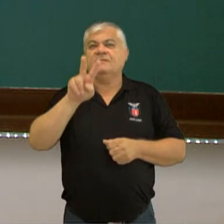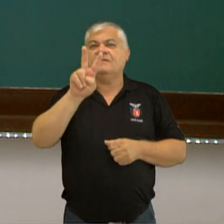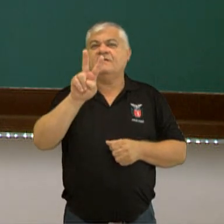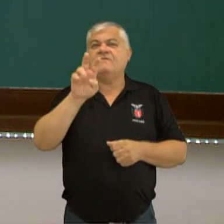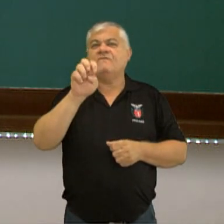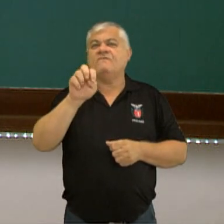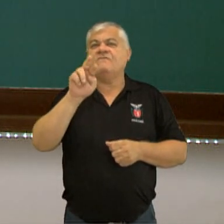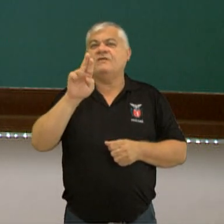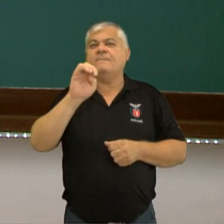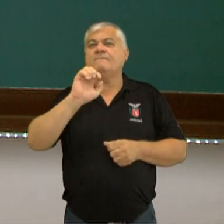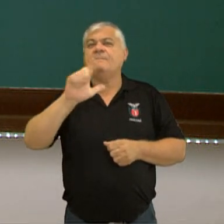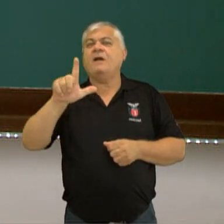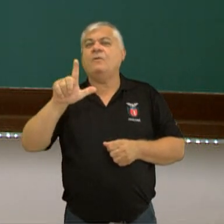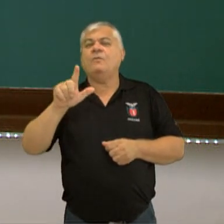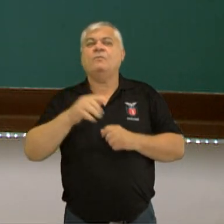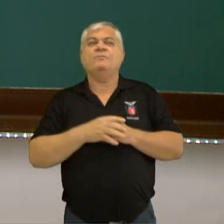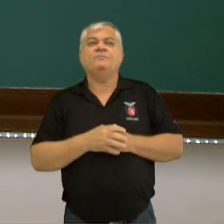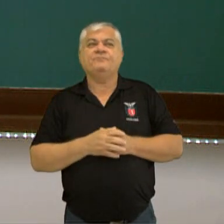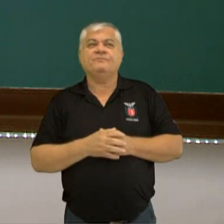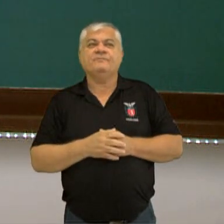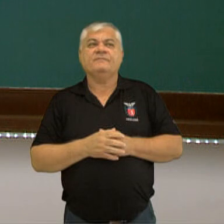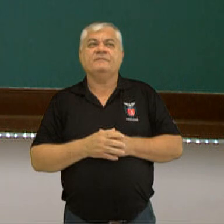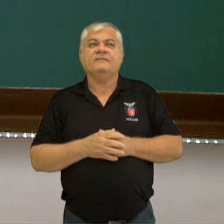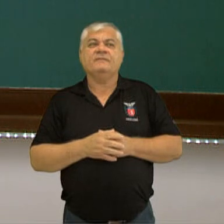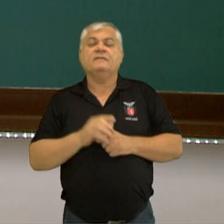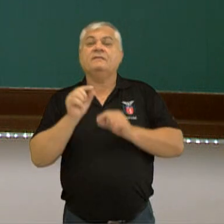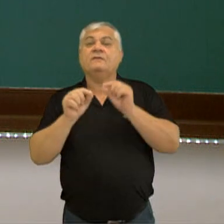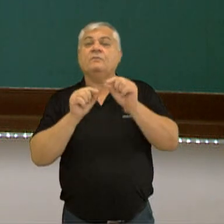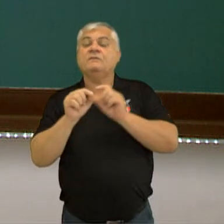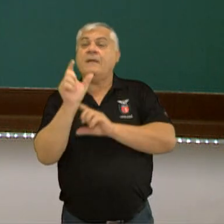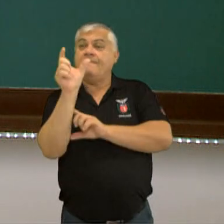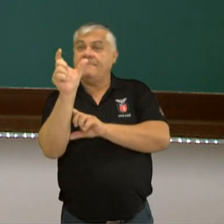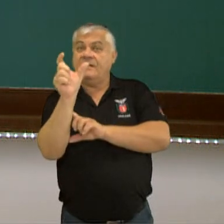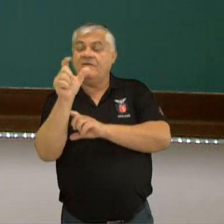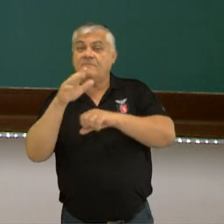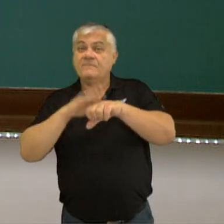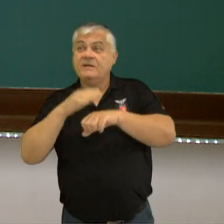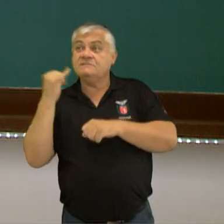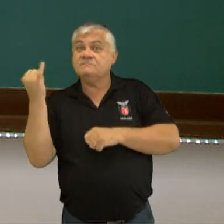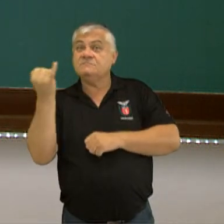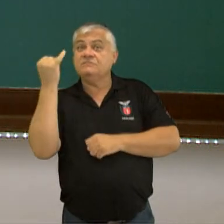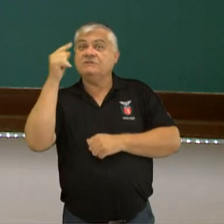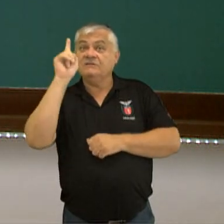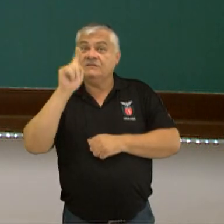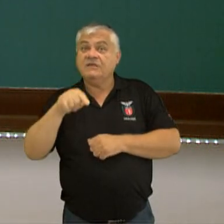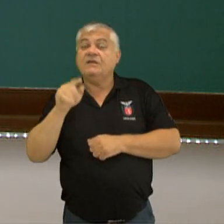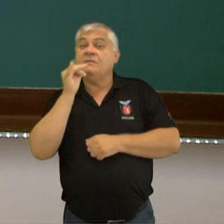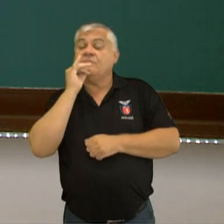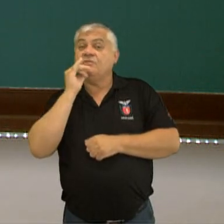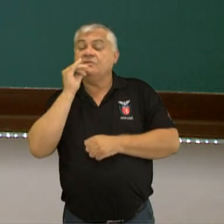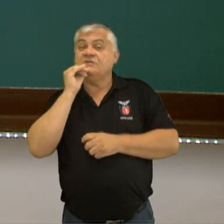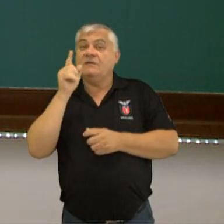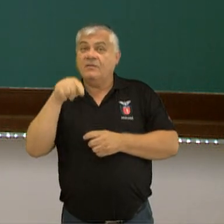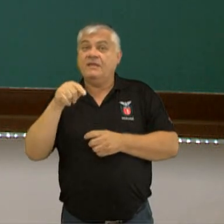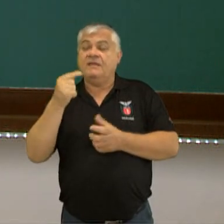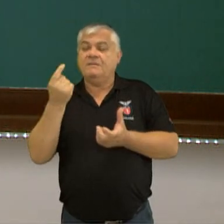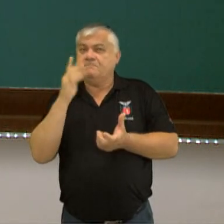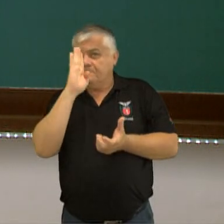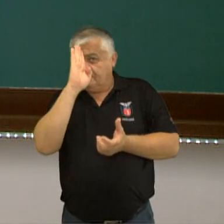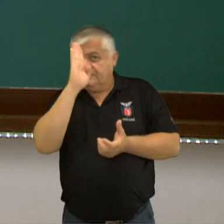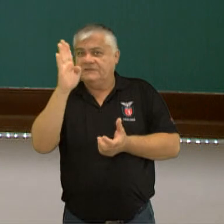Predicado verbal, pessoal. Aí, quando a palavra mais importante, o núcleo do predicado, né?